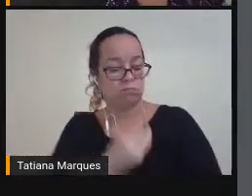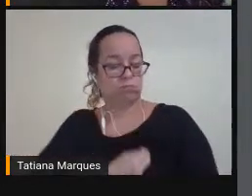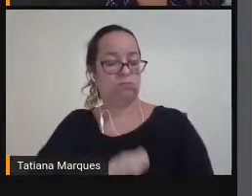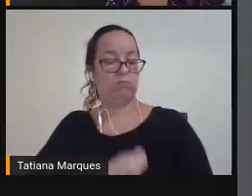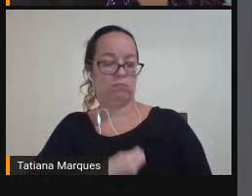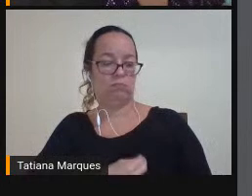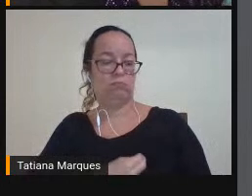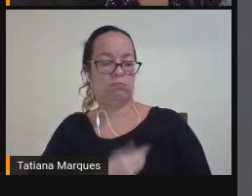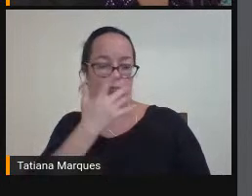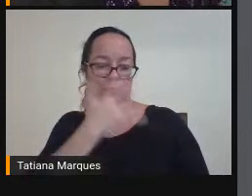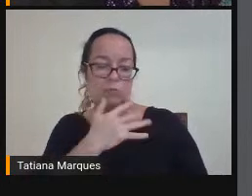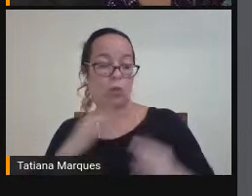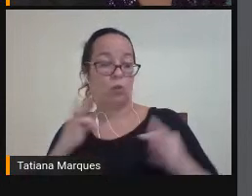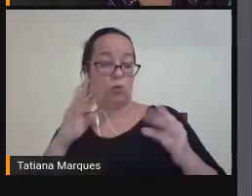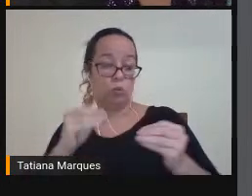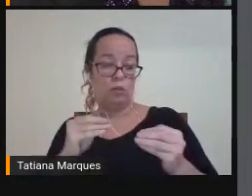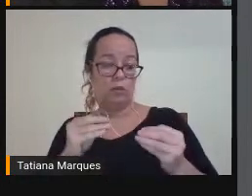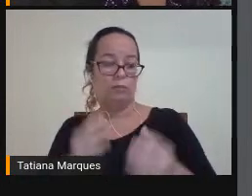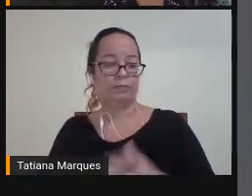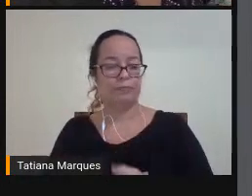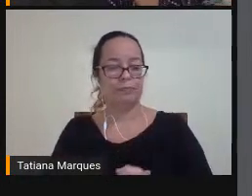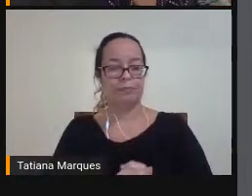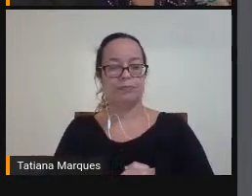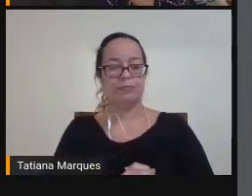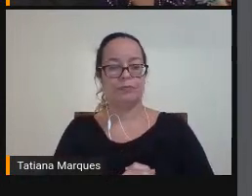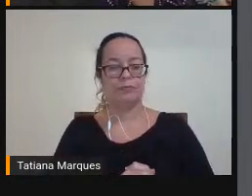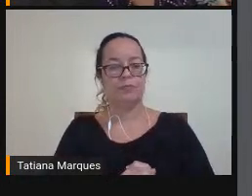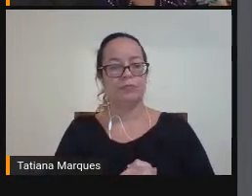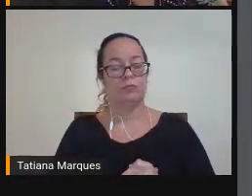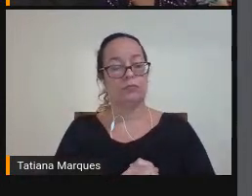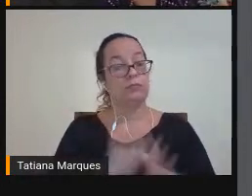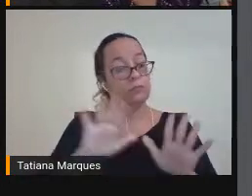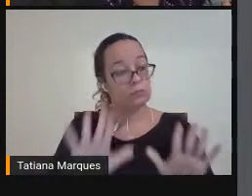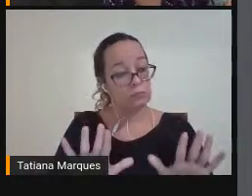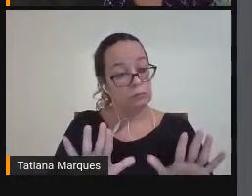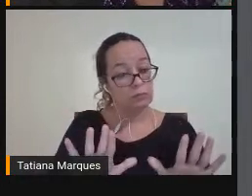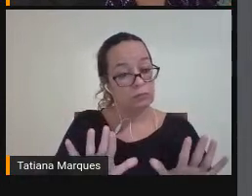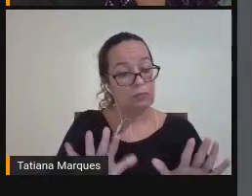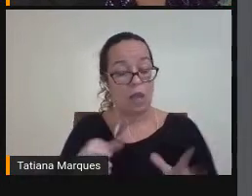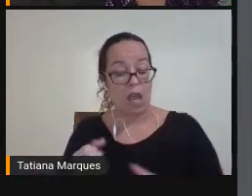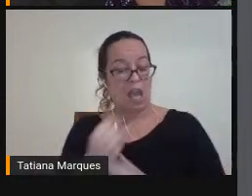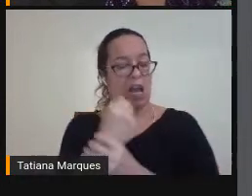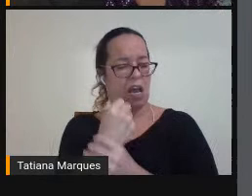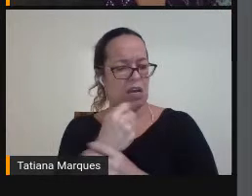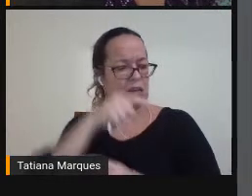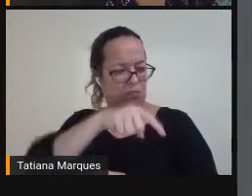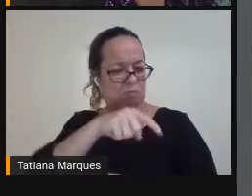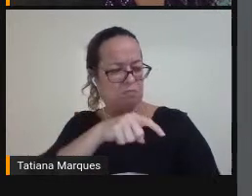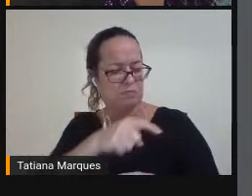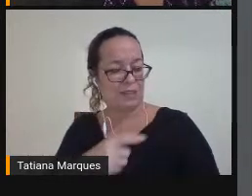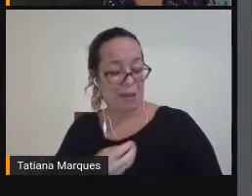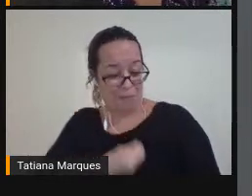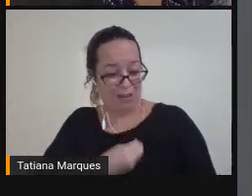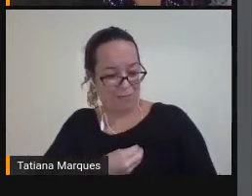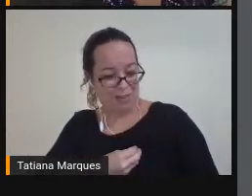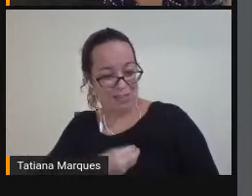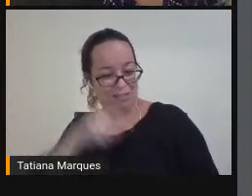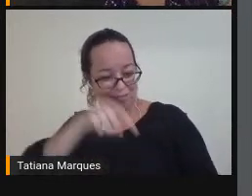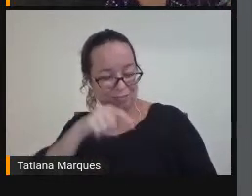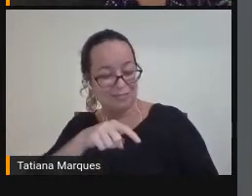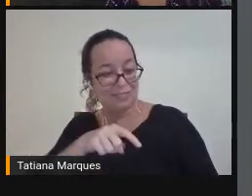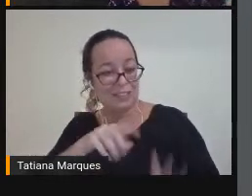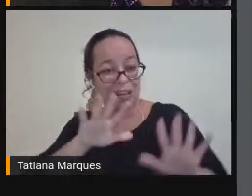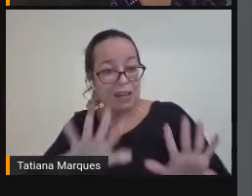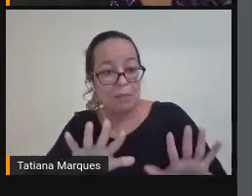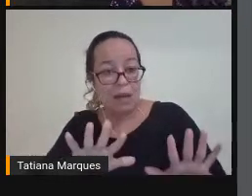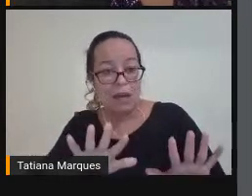Pode passar Ora Garantir A participação Não é Uma coisa Fácil Quando